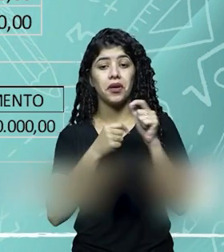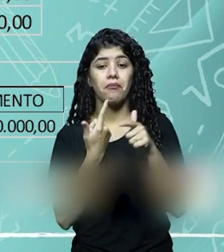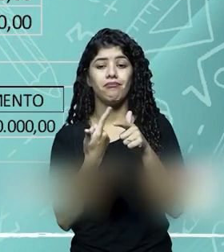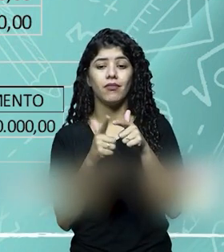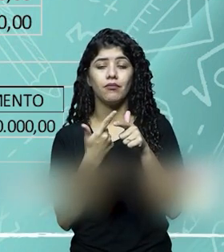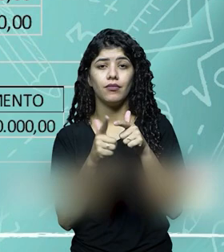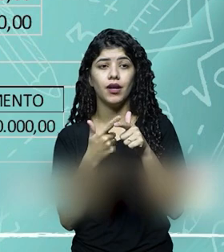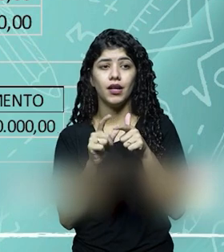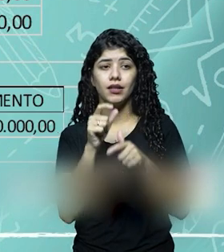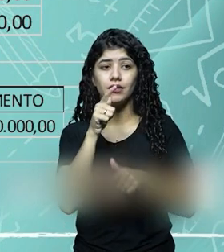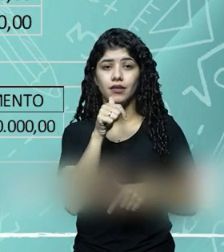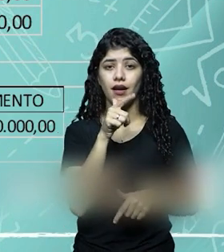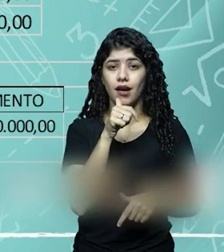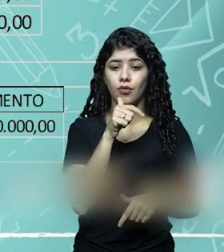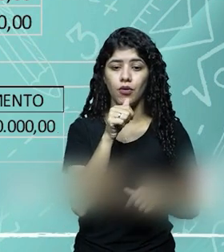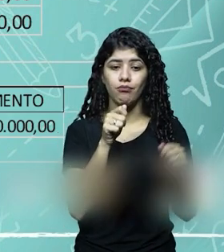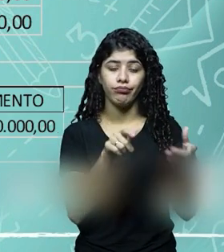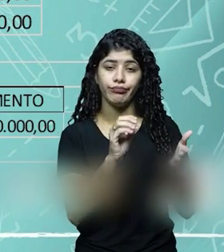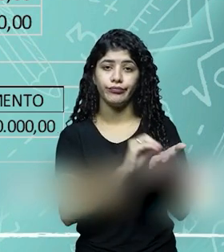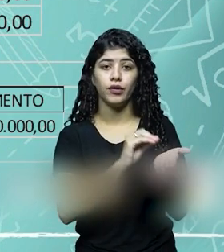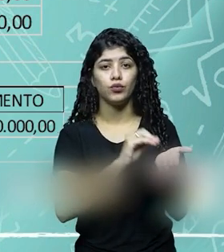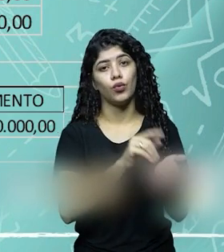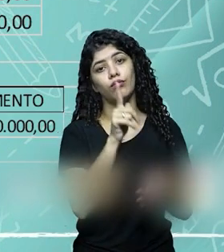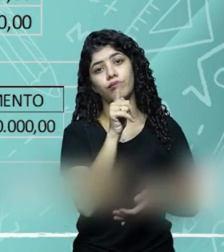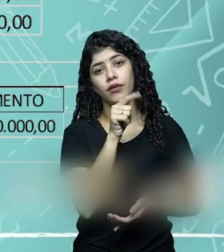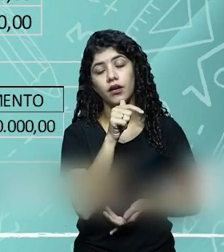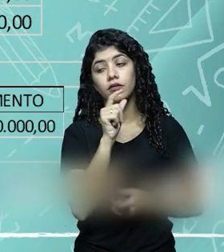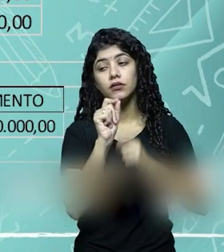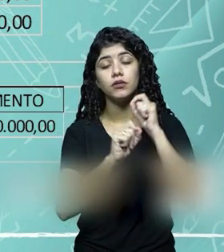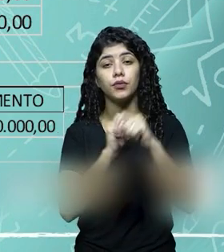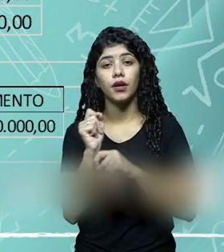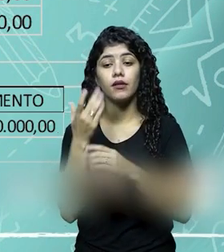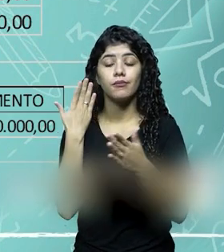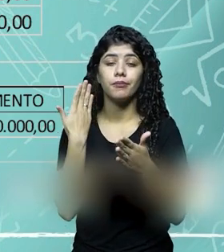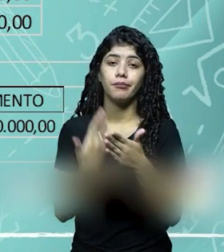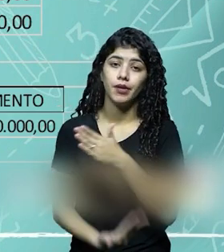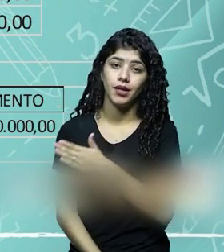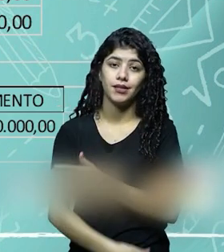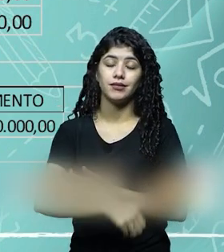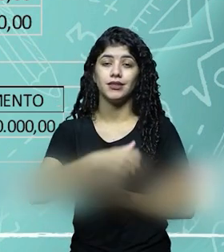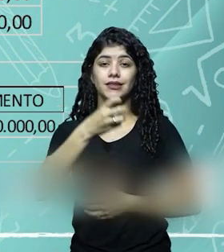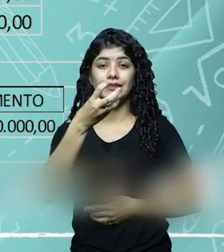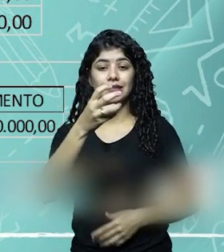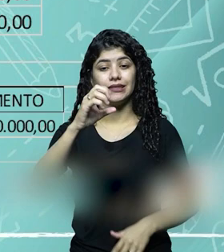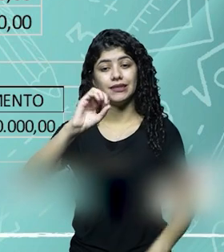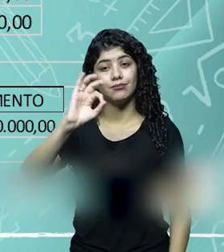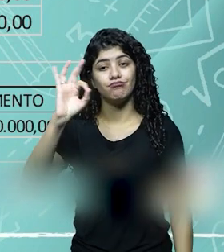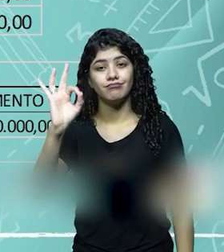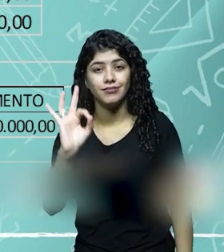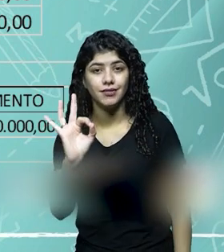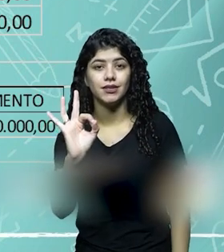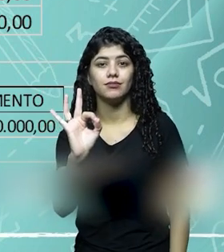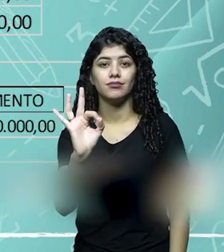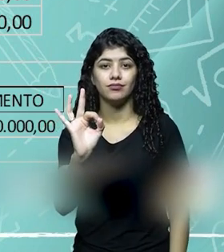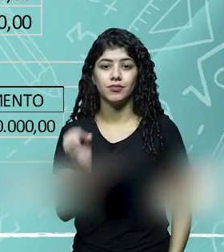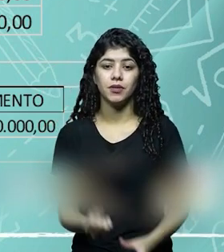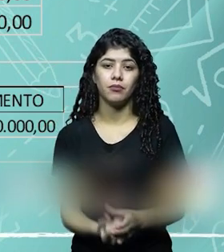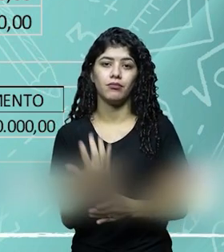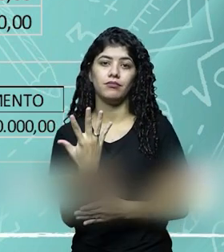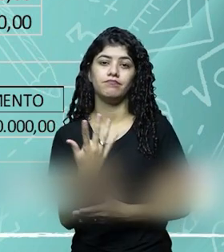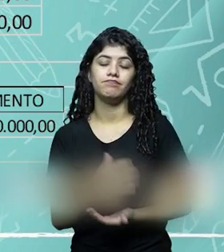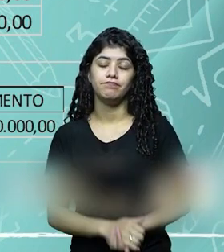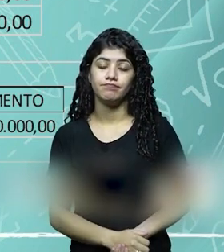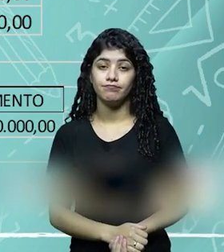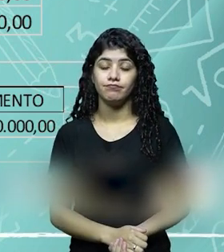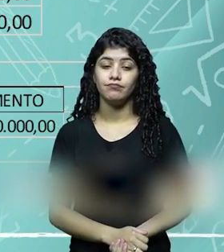falha no processo de irrigação. E essa falha, ela acarretou uma perda de 30% da safra esperada.